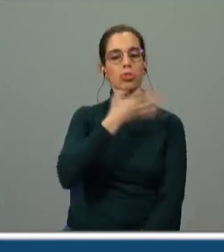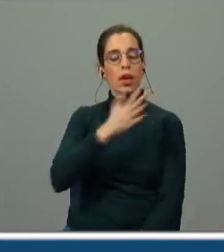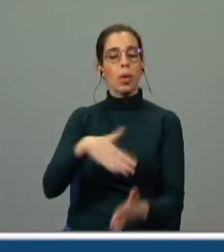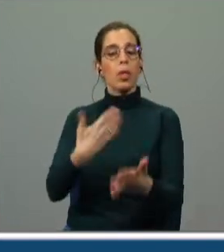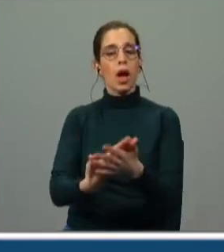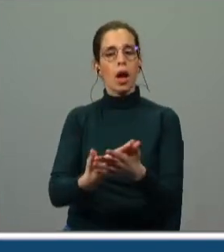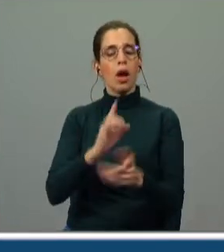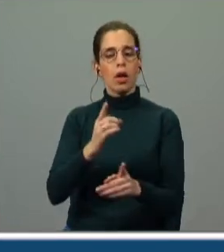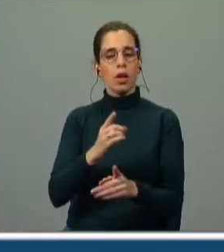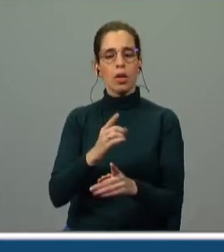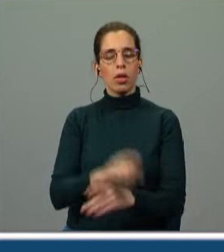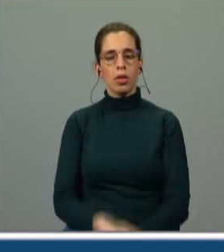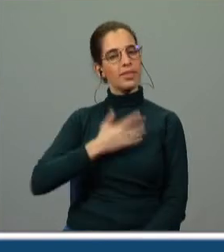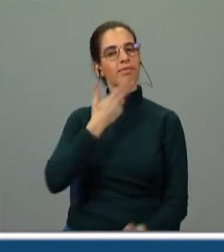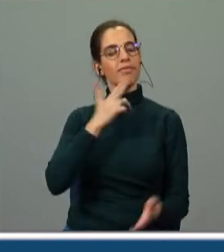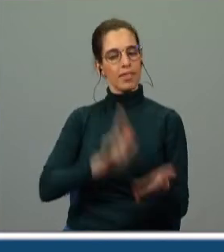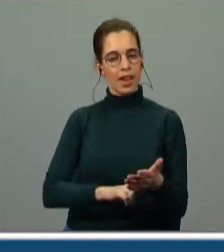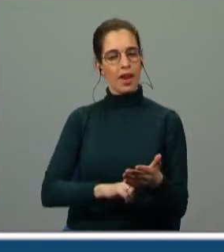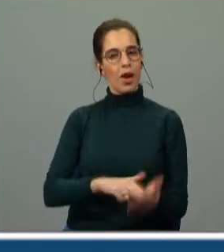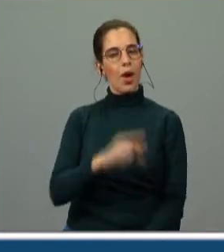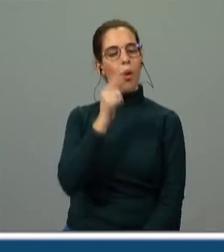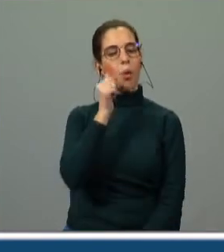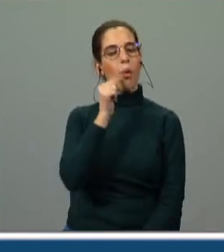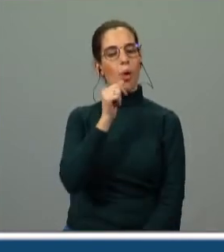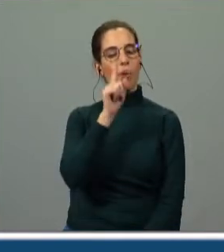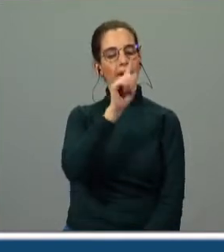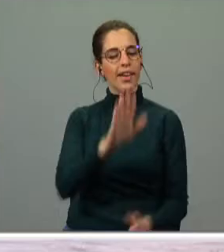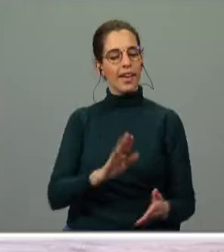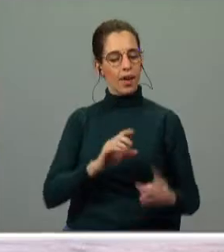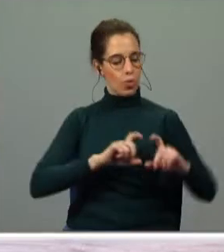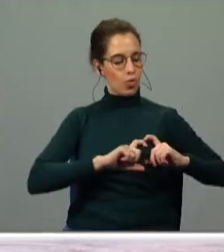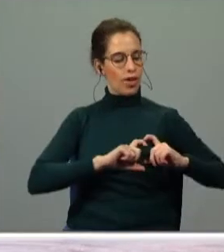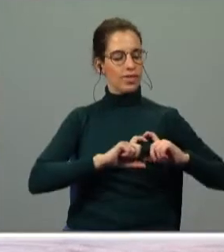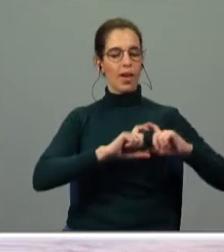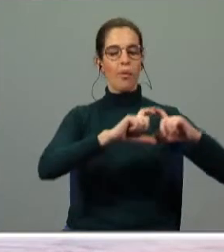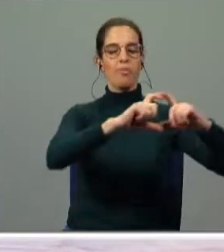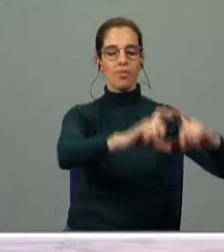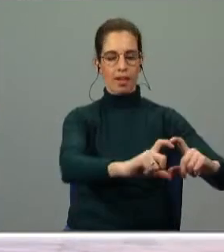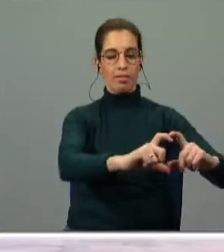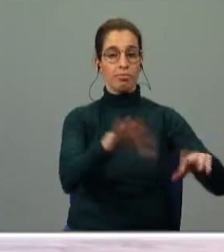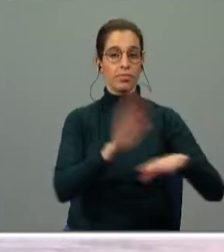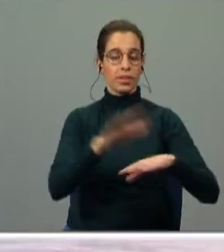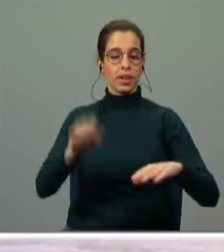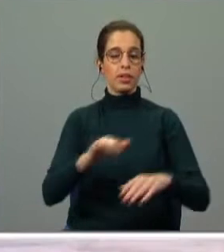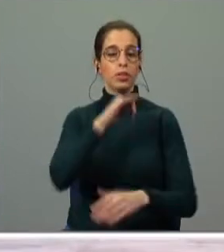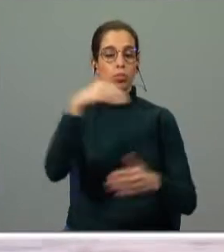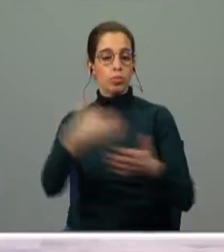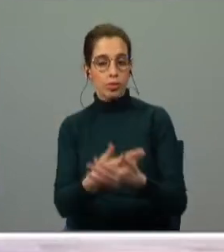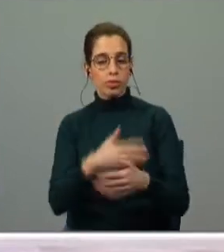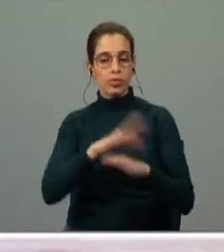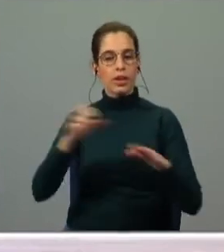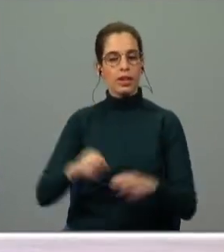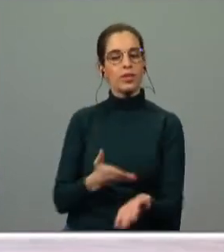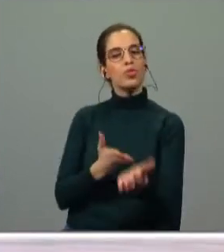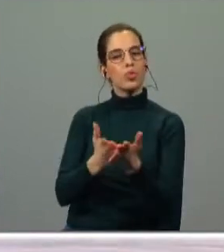não é nem a política a quem der ao seu coração. E por isso morreu. E por isso ficou na